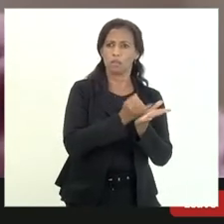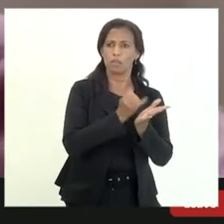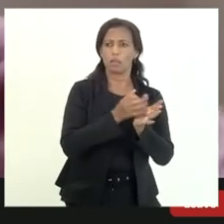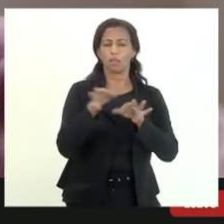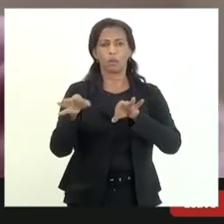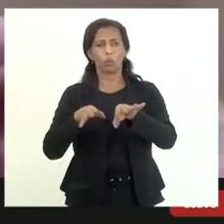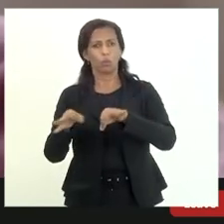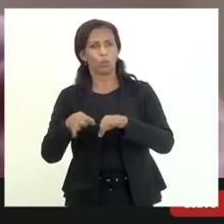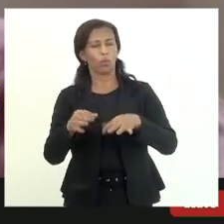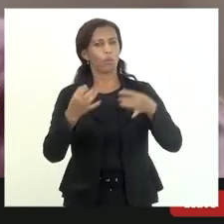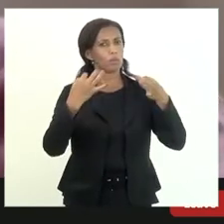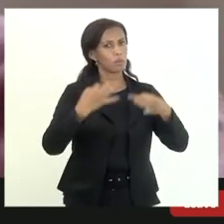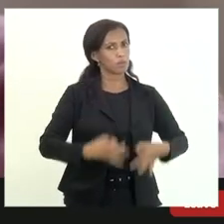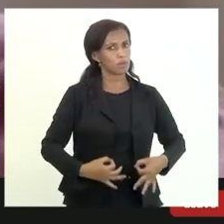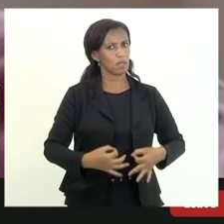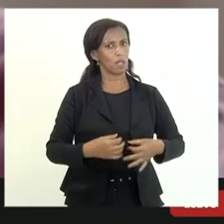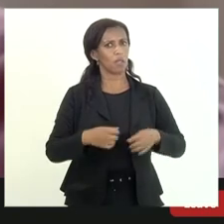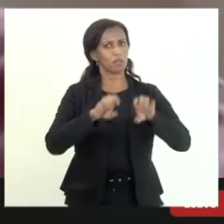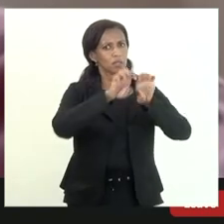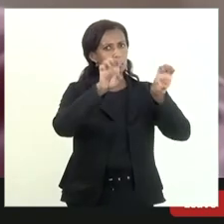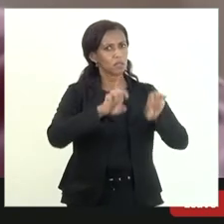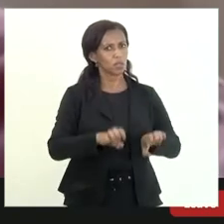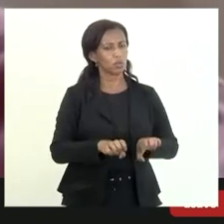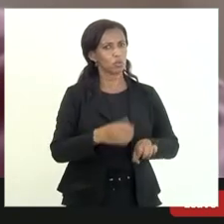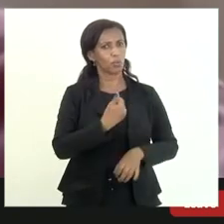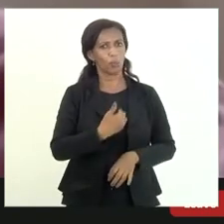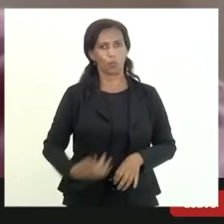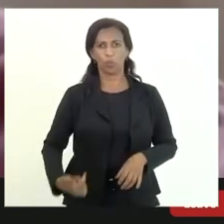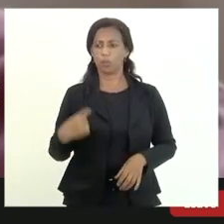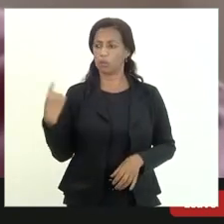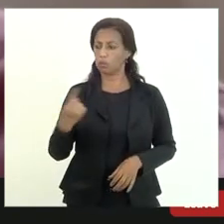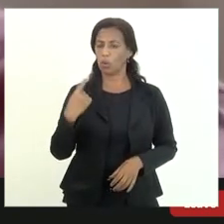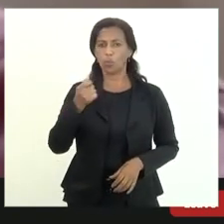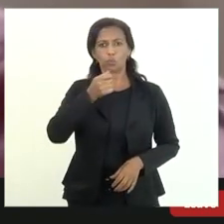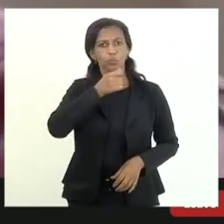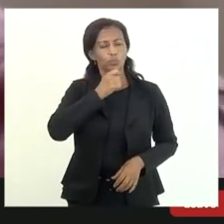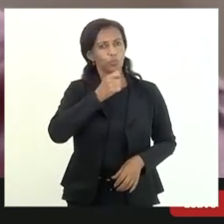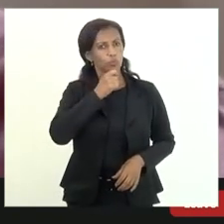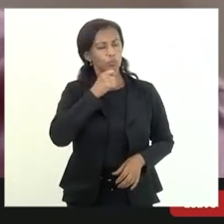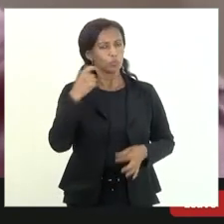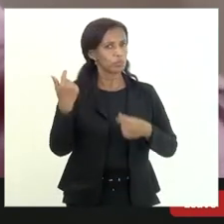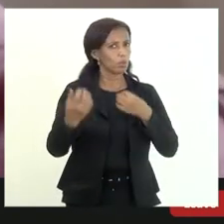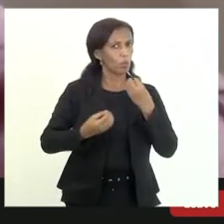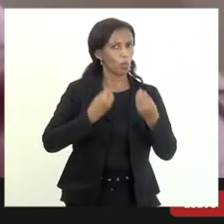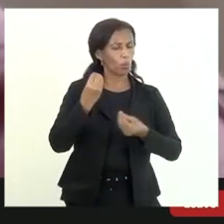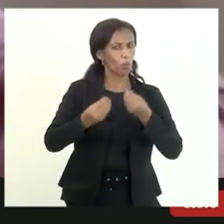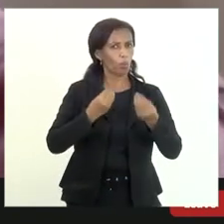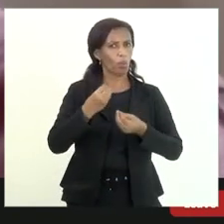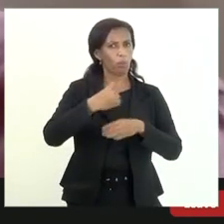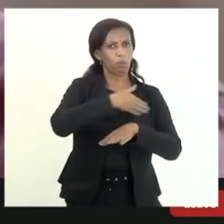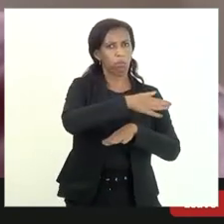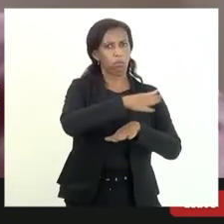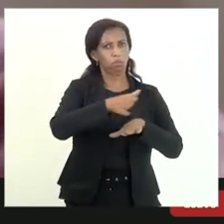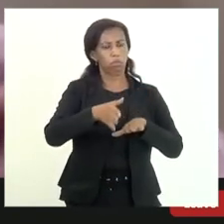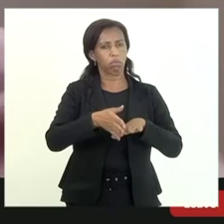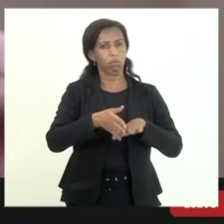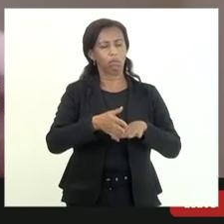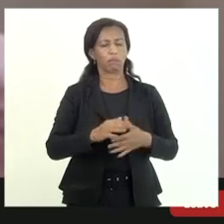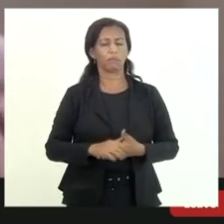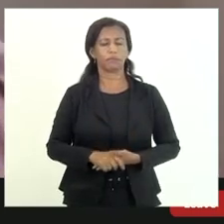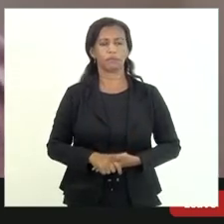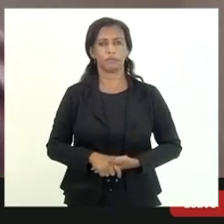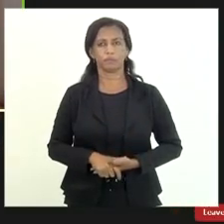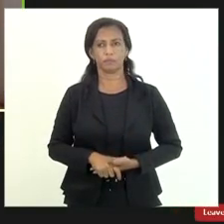forma correta sem estrutura pública nós também não vamos sair desse ciclo vicioso que é longo que é longo